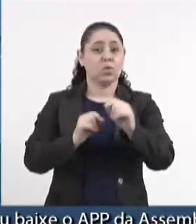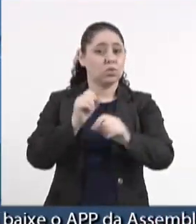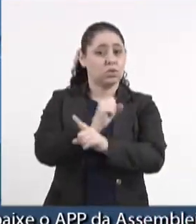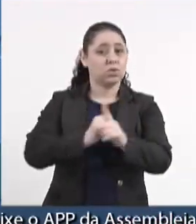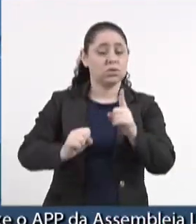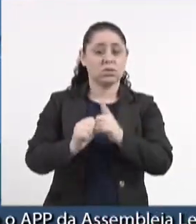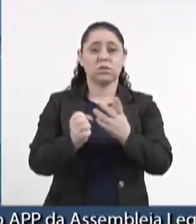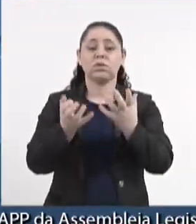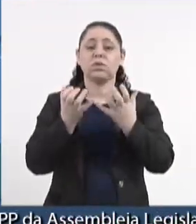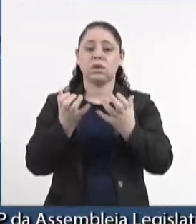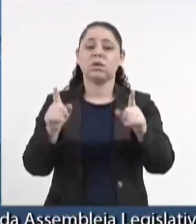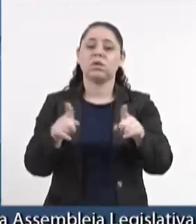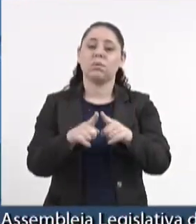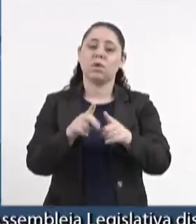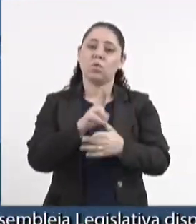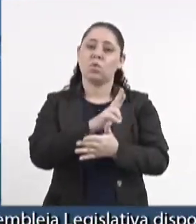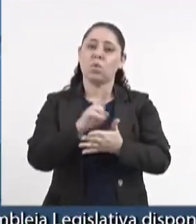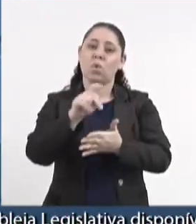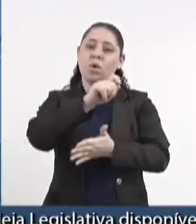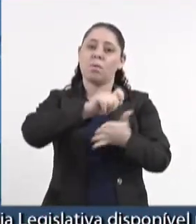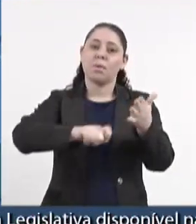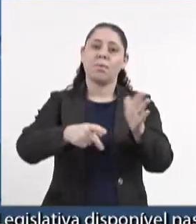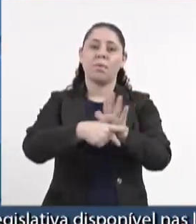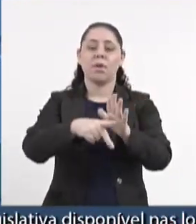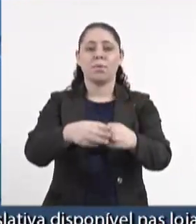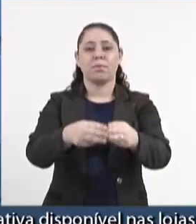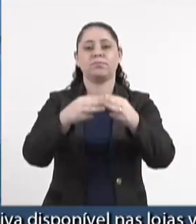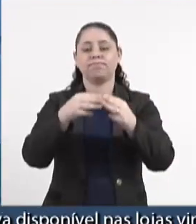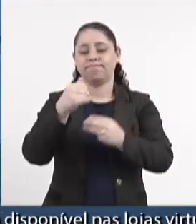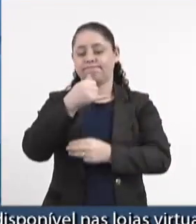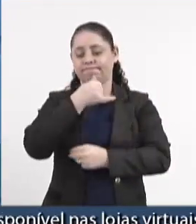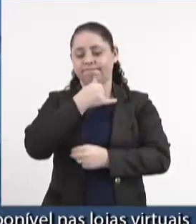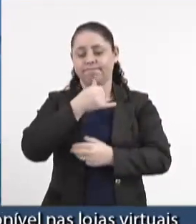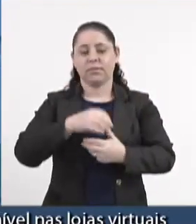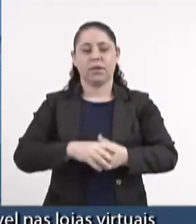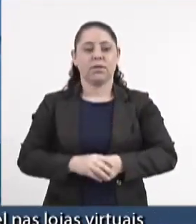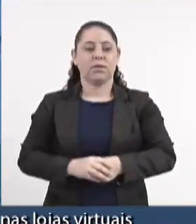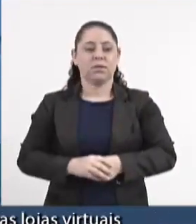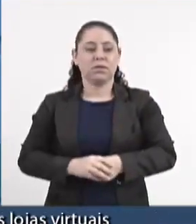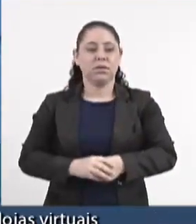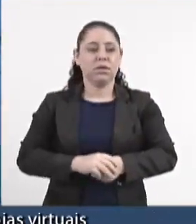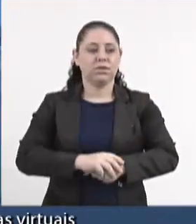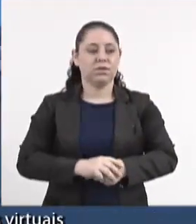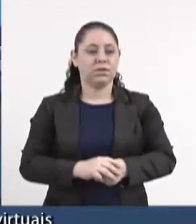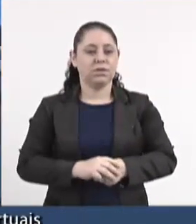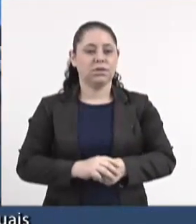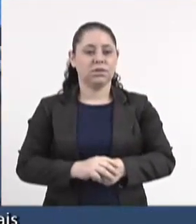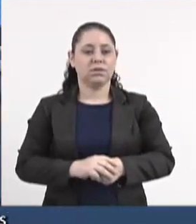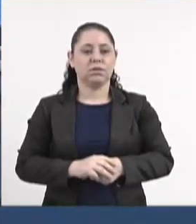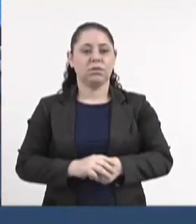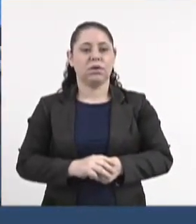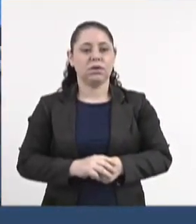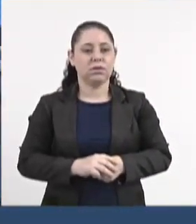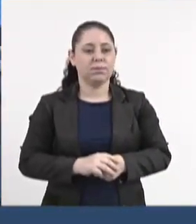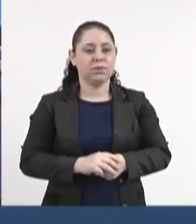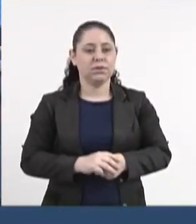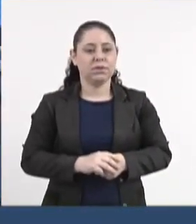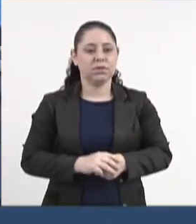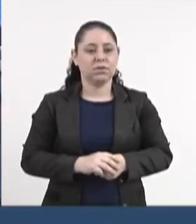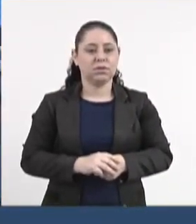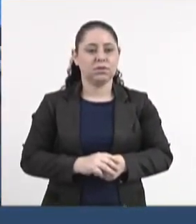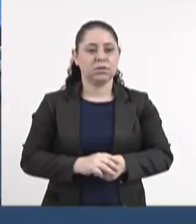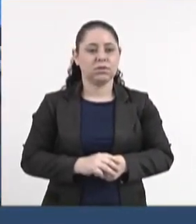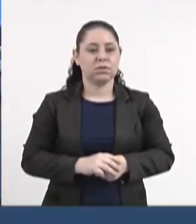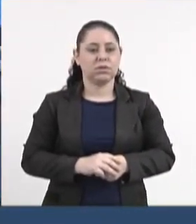E eu gostaria também de subscrever essa moção de pesar. Obrigado, senhor presidente. Só respondendo a questão de ordem, vossa